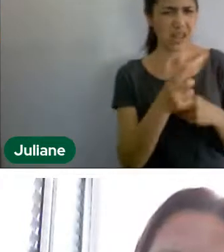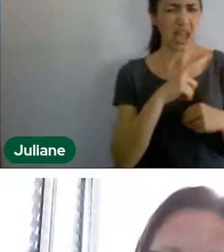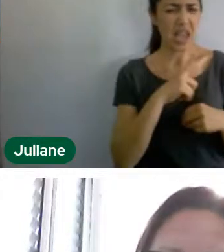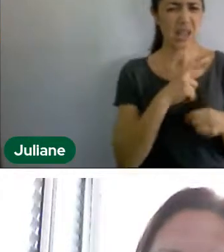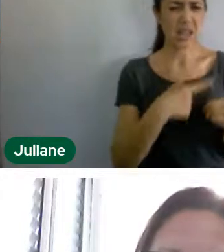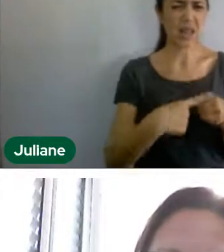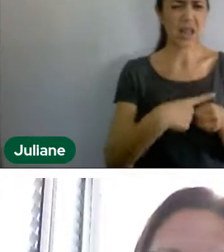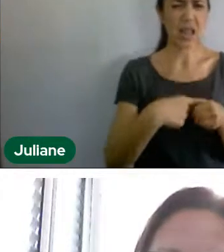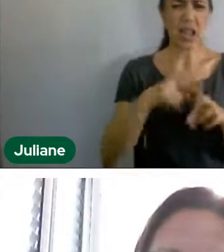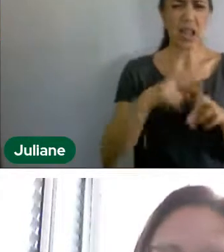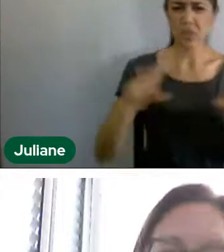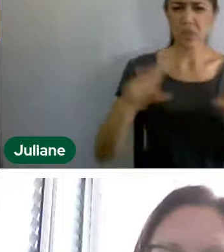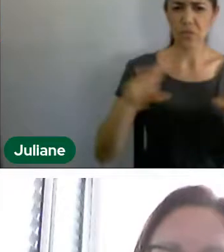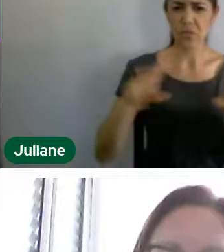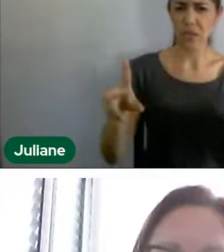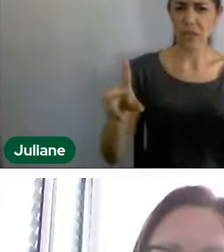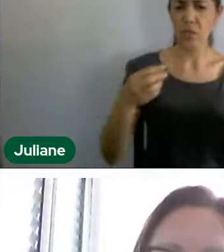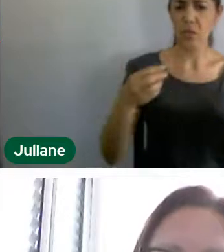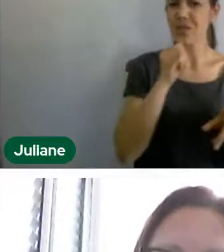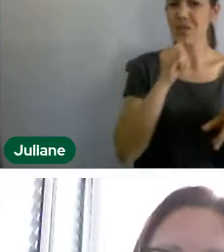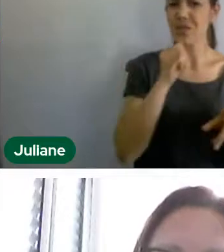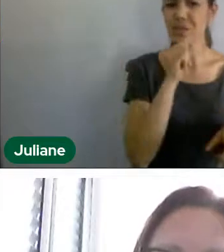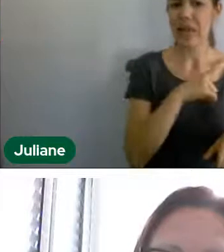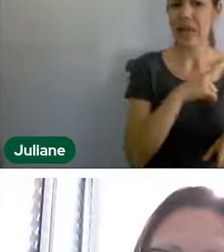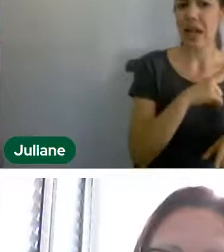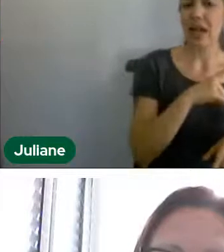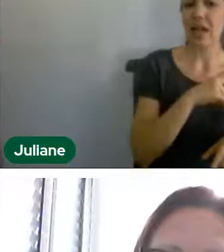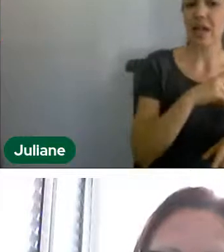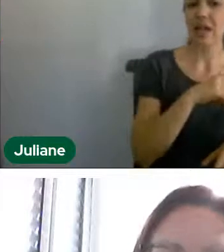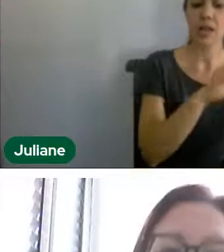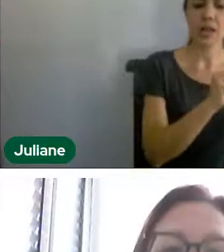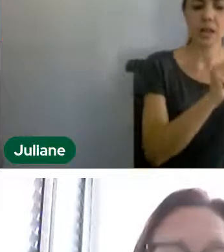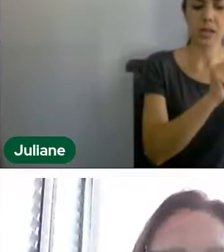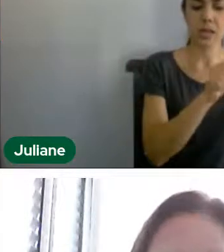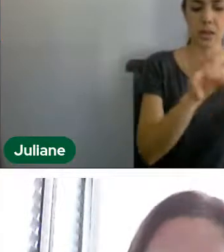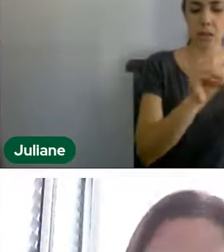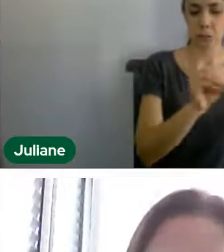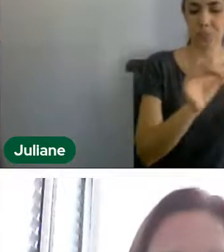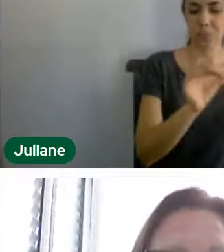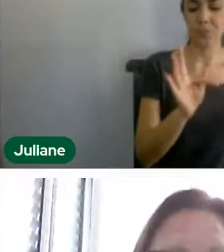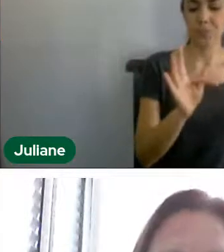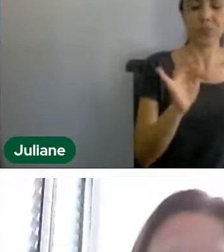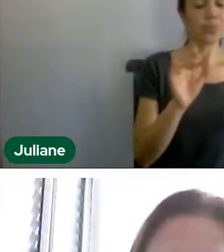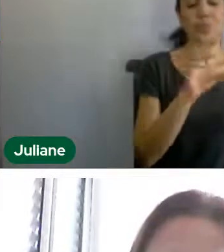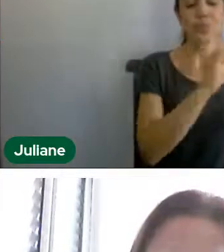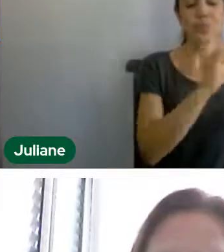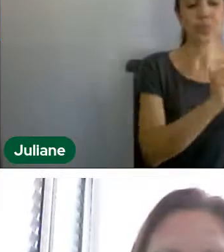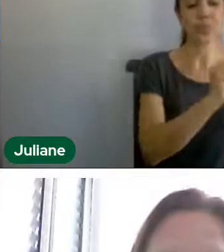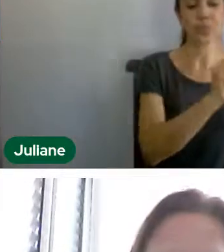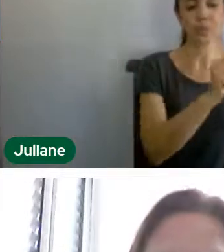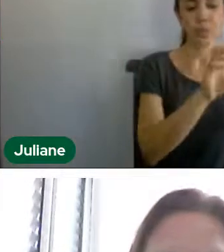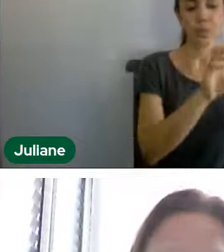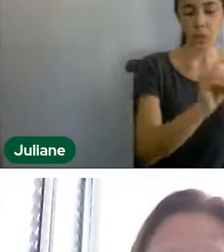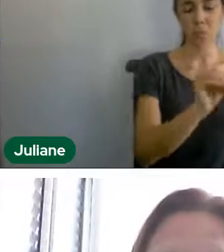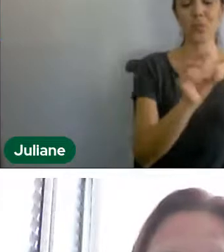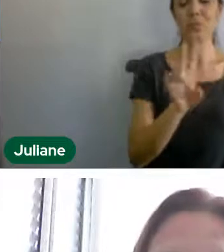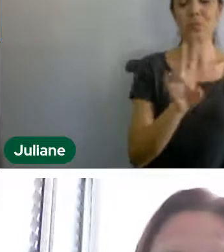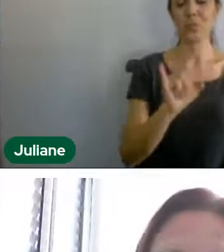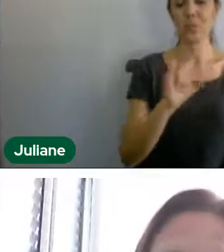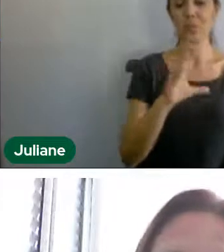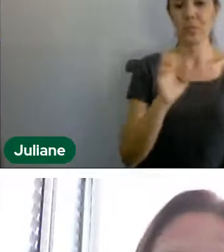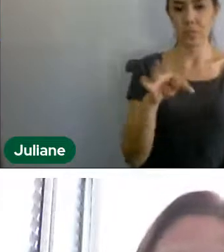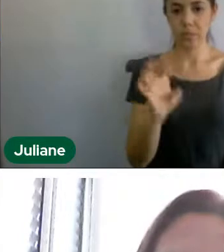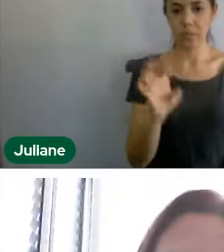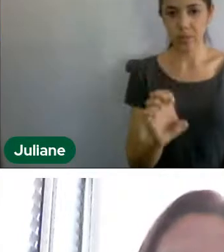se precisar de Paula, você tem uma questão ambiental bem próxima ali, né, a gente consegue ver olhos vistos, e aí você vai para uma cidade